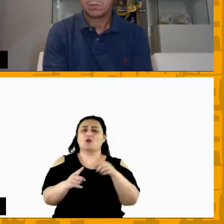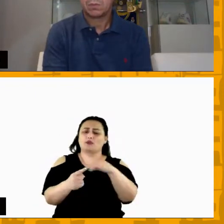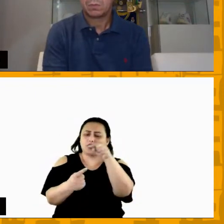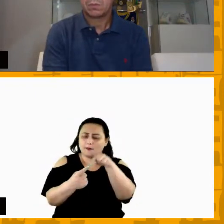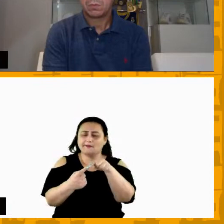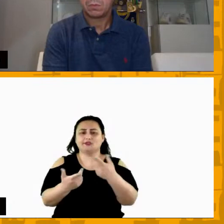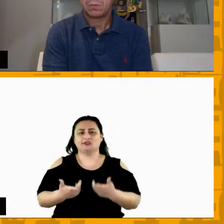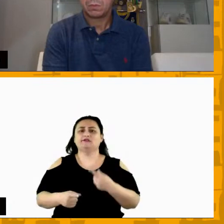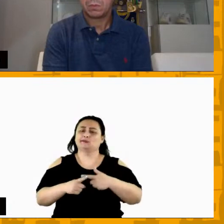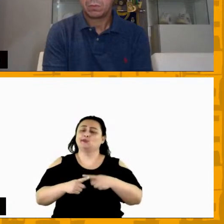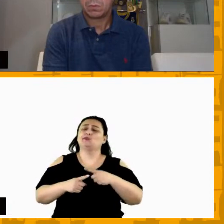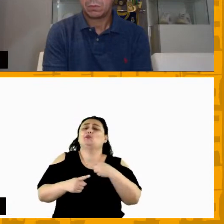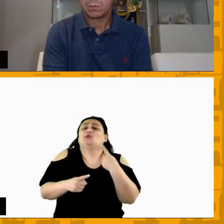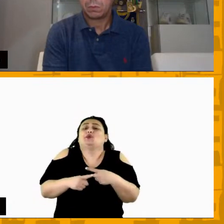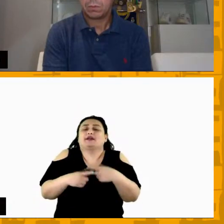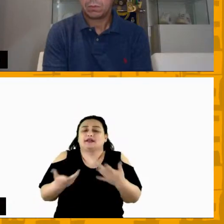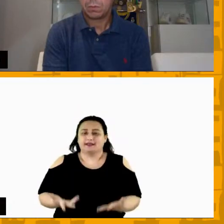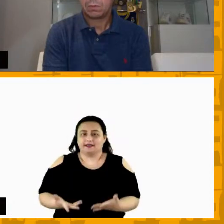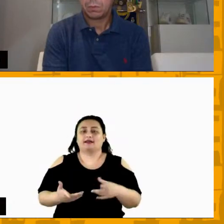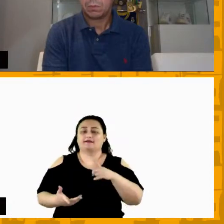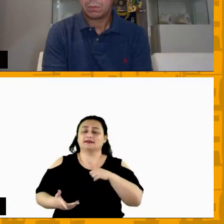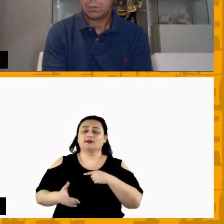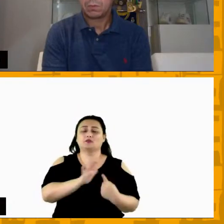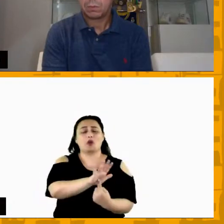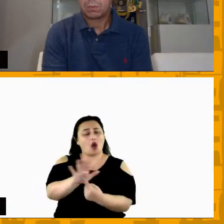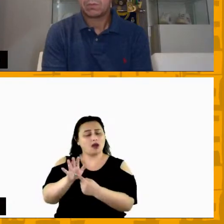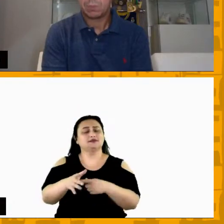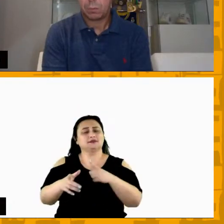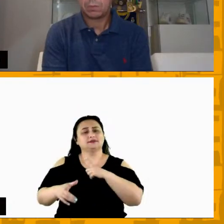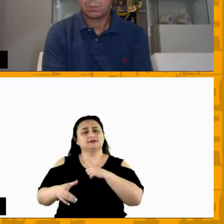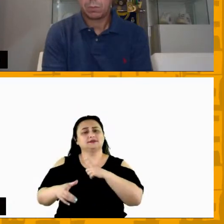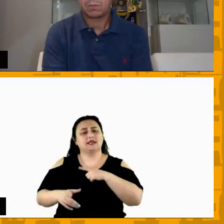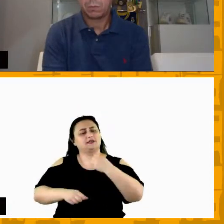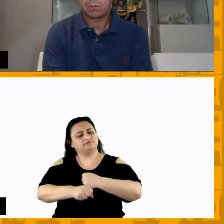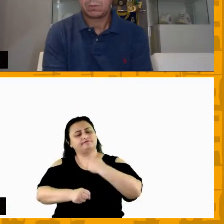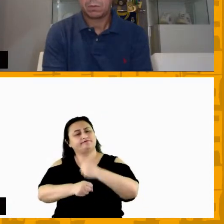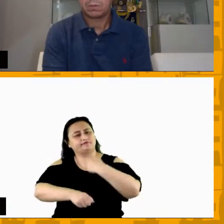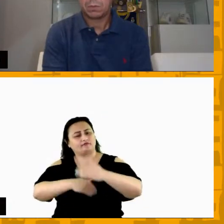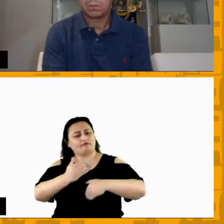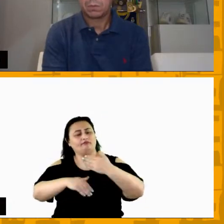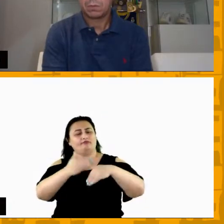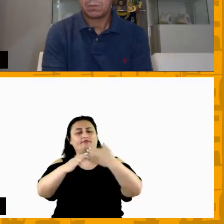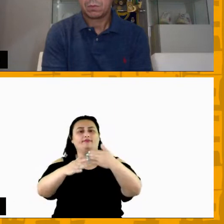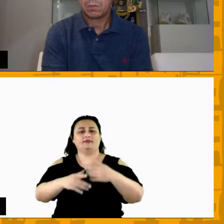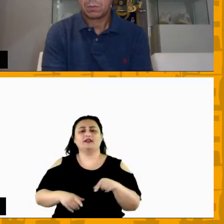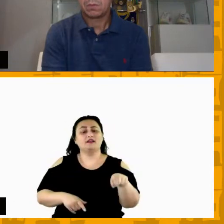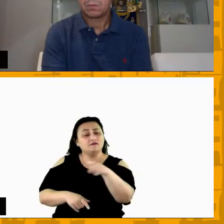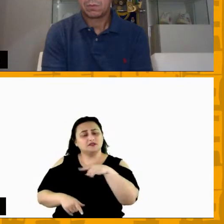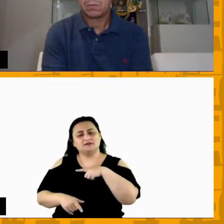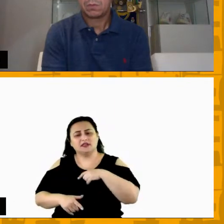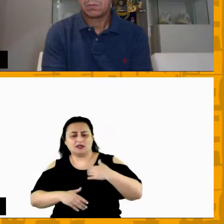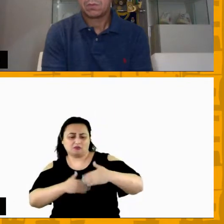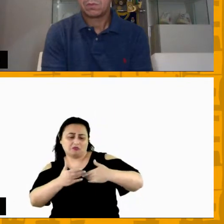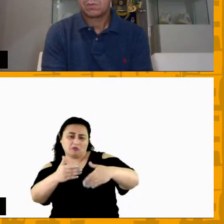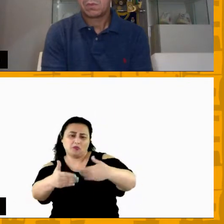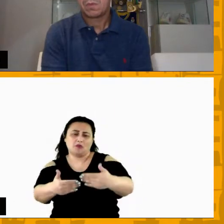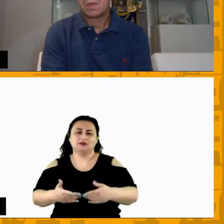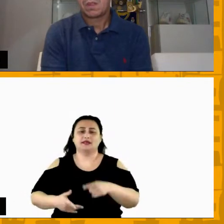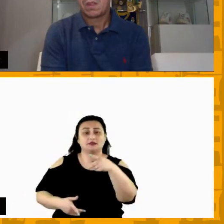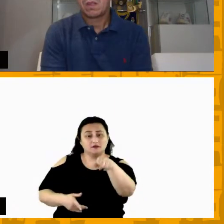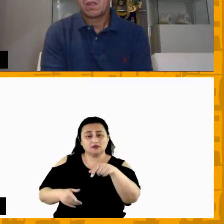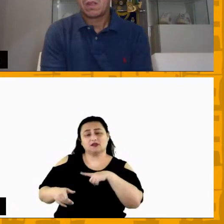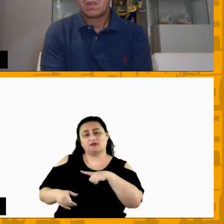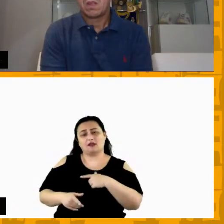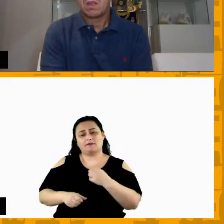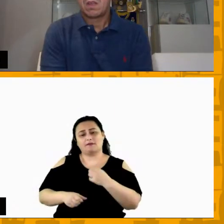de trabalho mas isso precisa ser explícito precisa ser construído vocês têm algum processo protocolo que vocês usam para